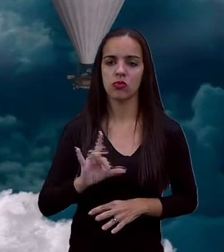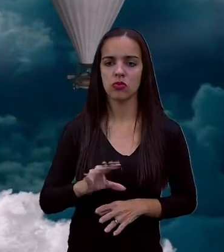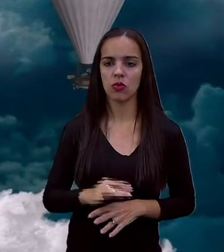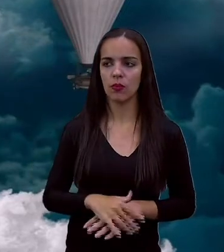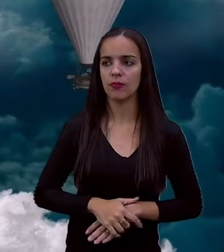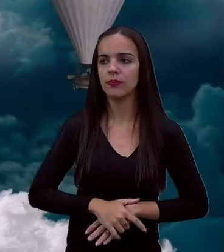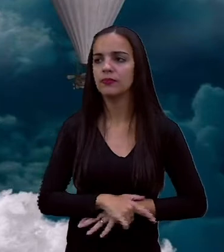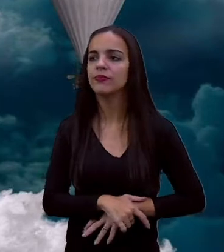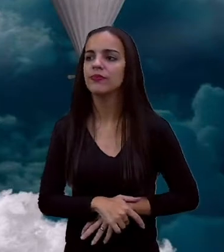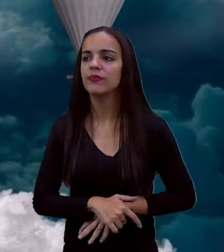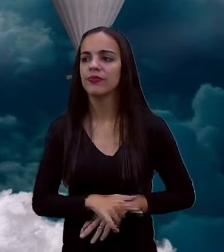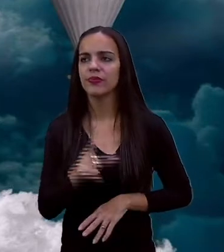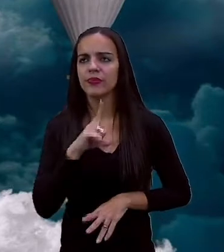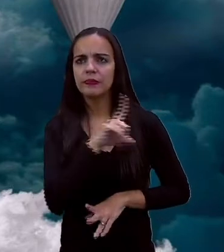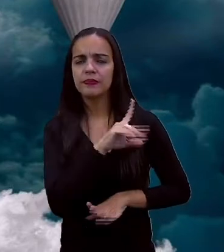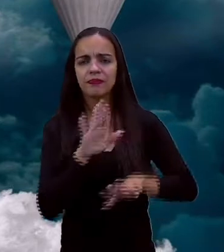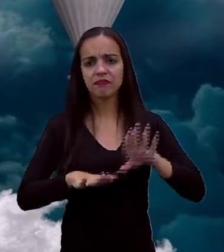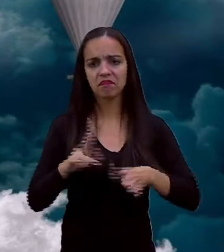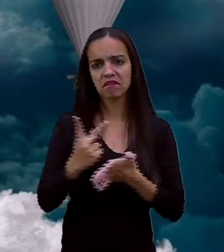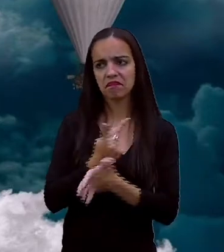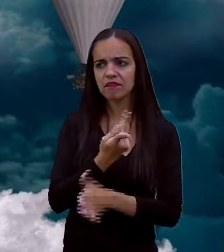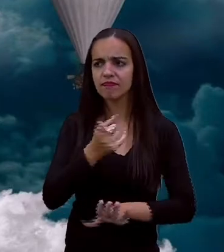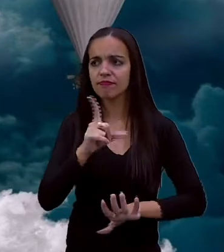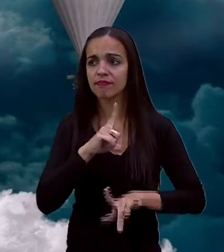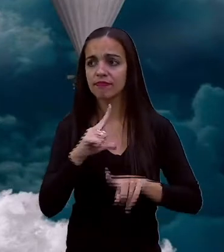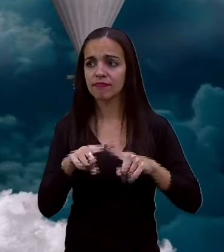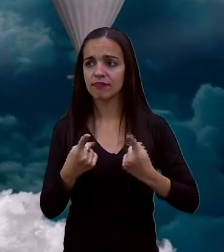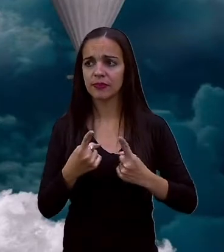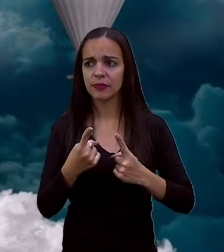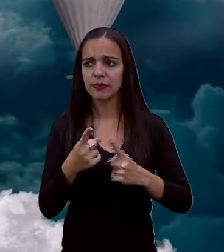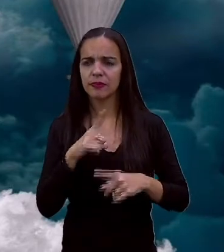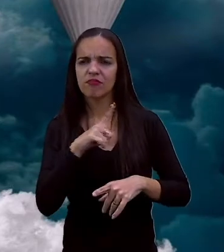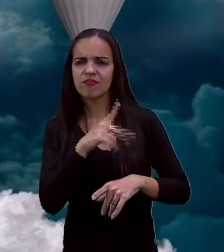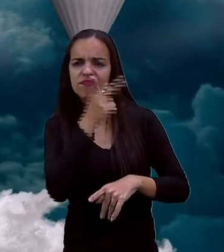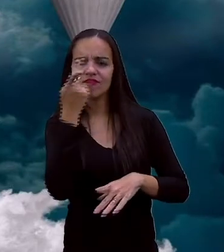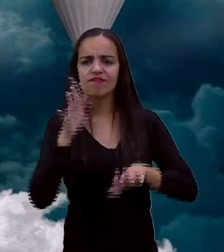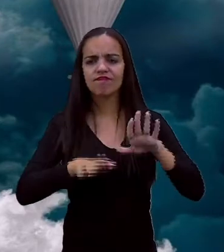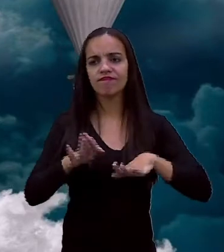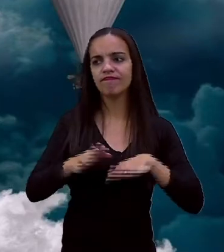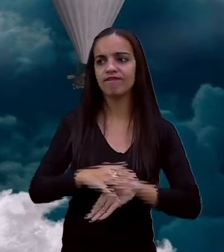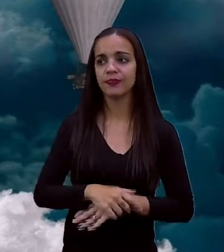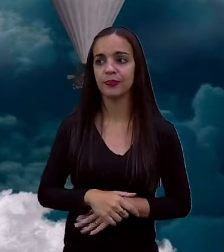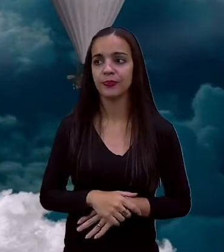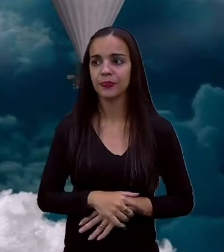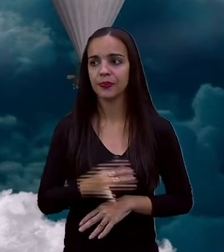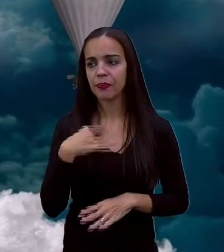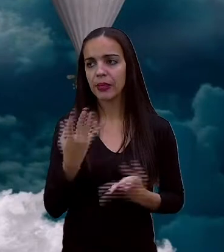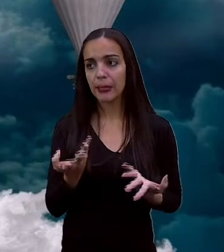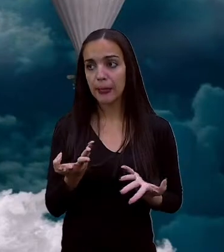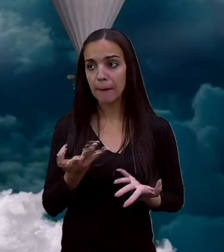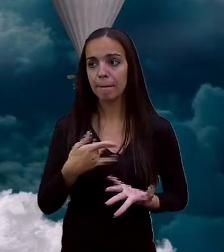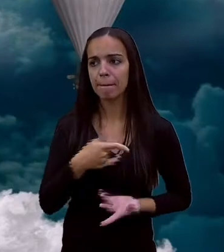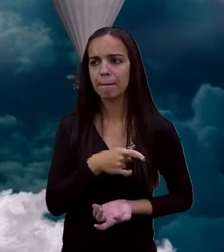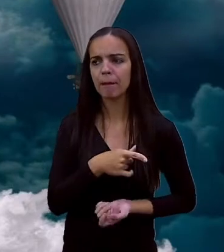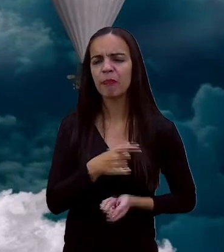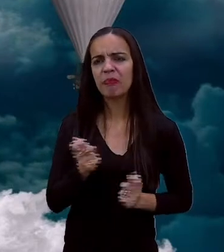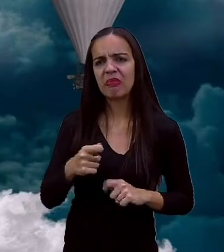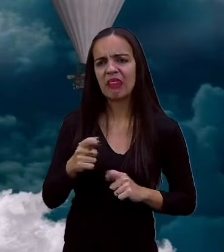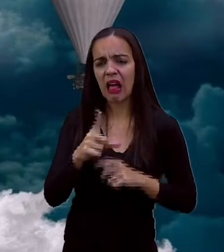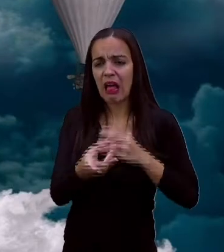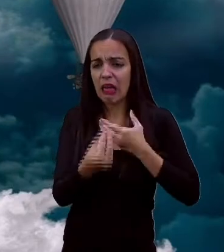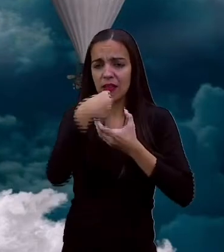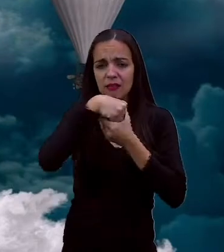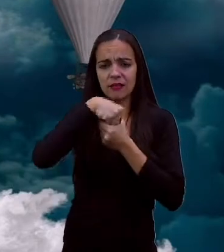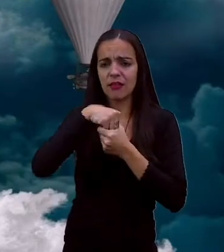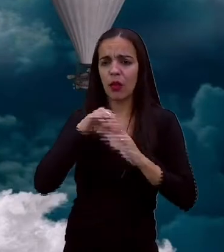externos ao redor delas. Nada é feito apenas de elementos internos. Então, externos. Então,